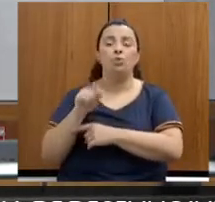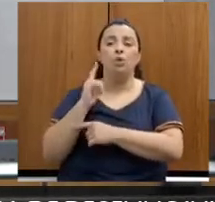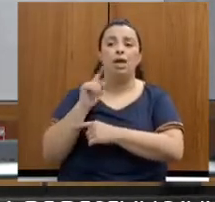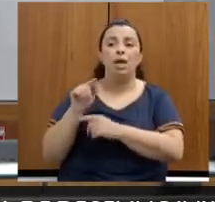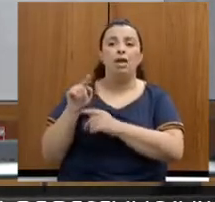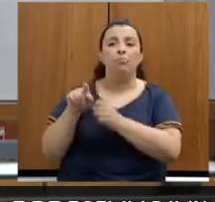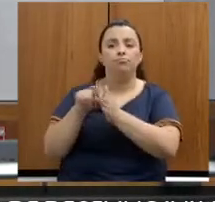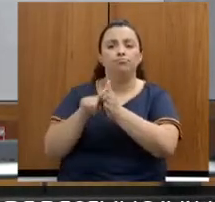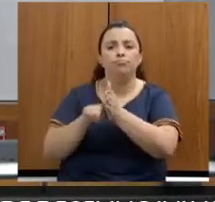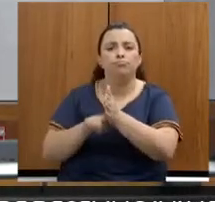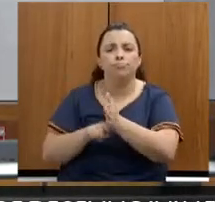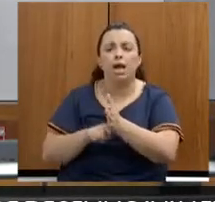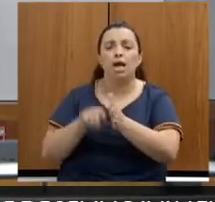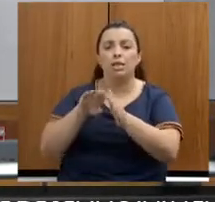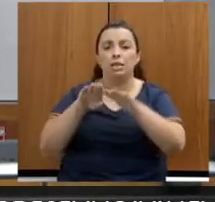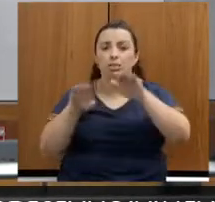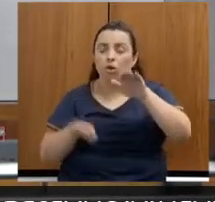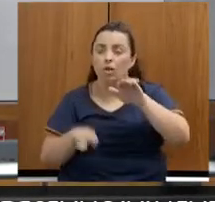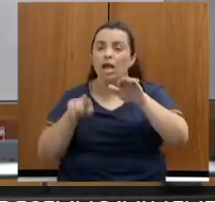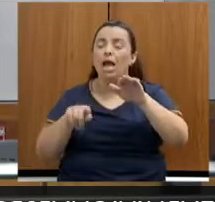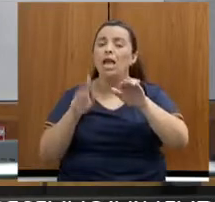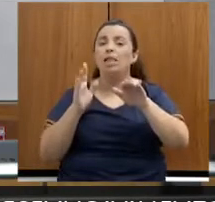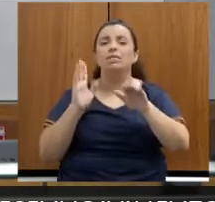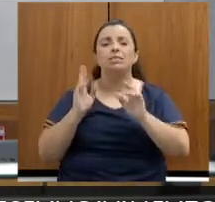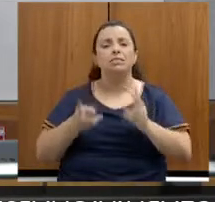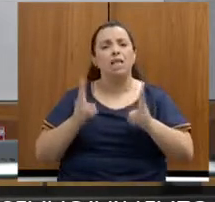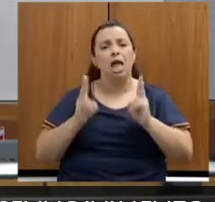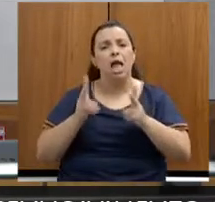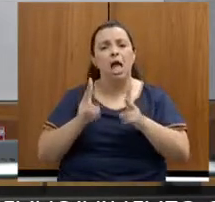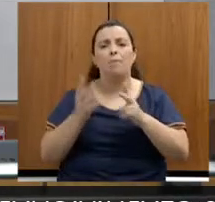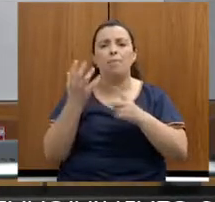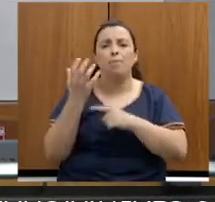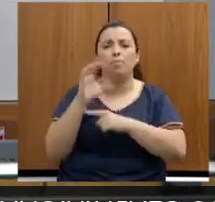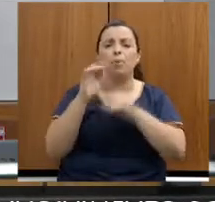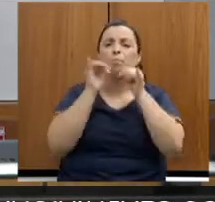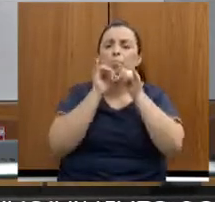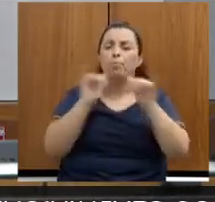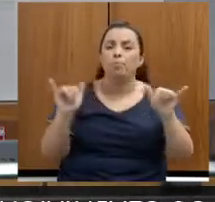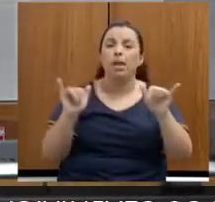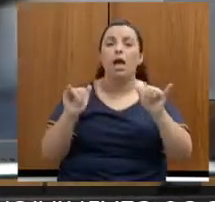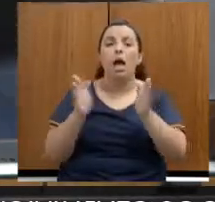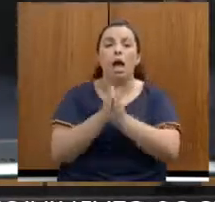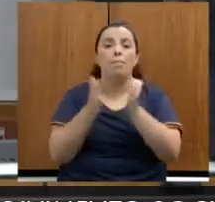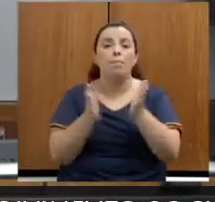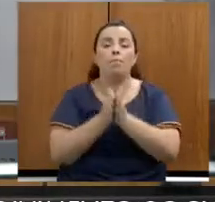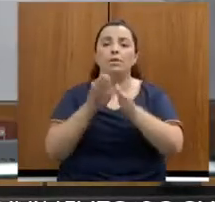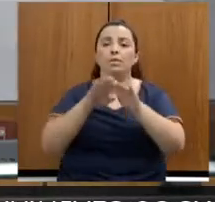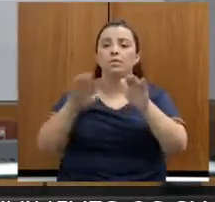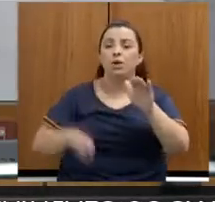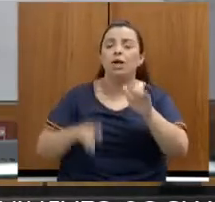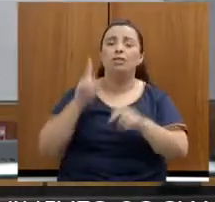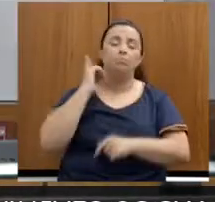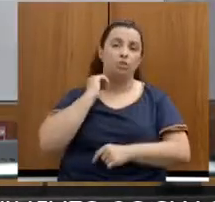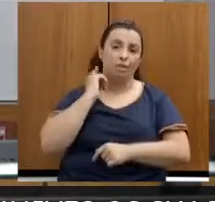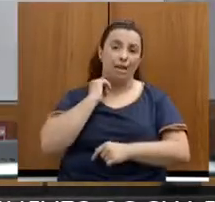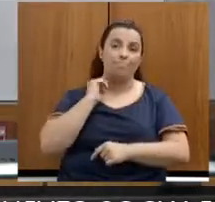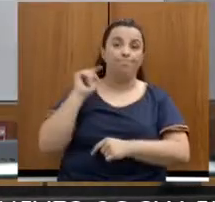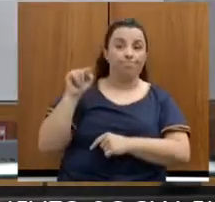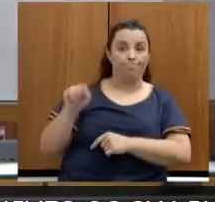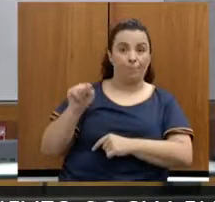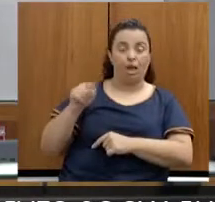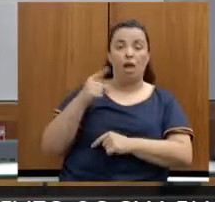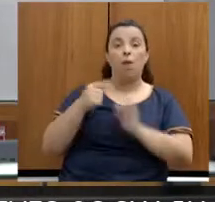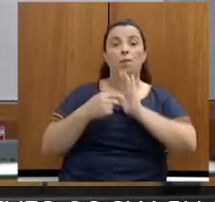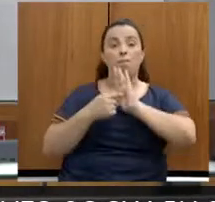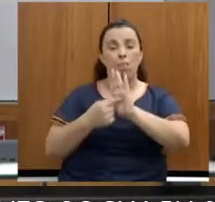publica permanentemente dados sobre a situação da pobreza e desigualdade em Minas Gerais. De acordo com a Fundação, são dados ainda de